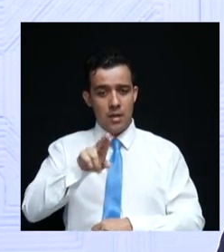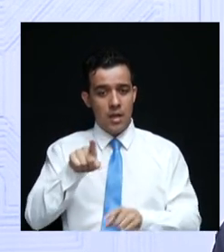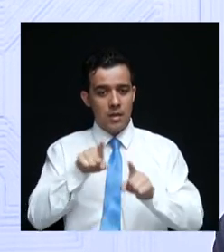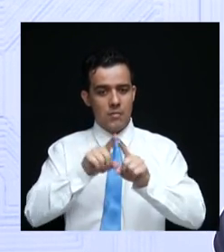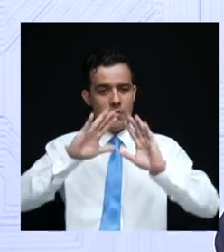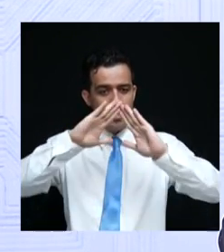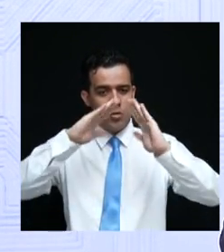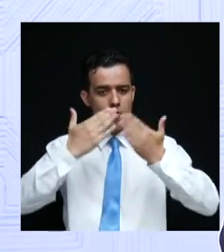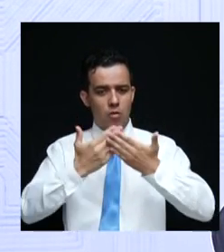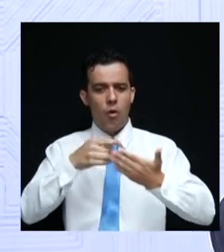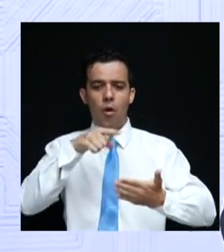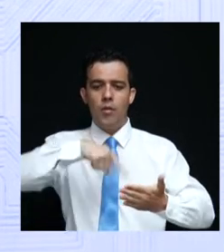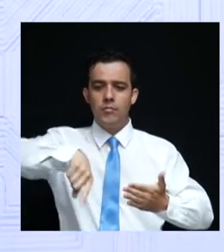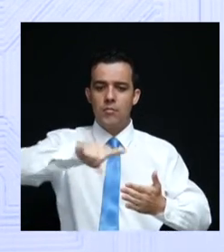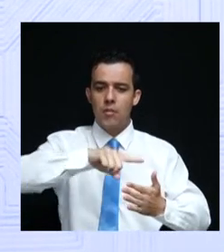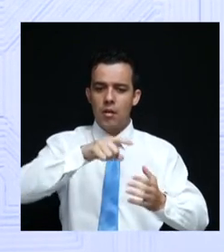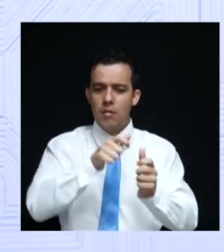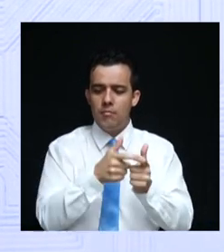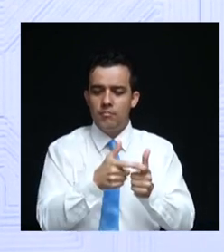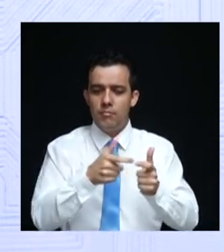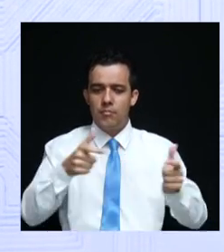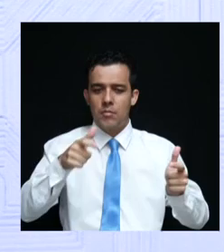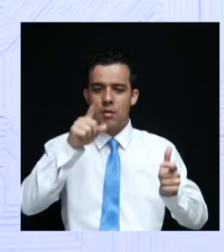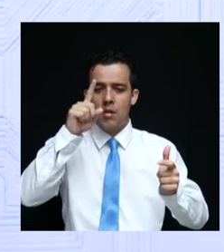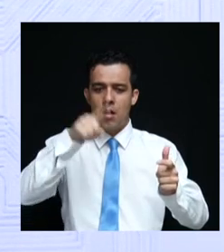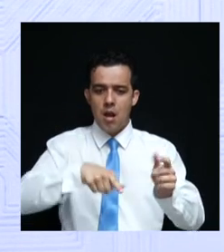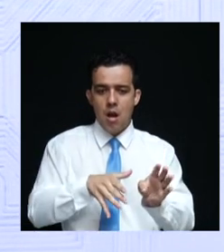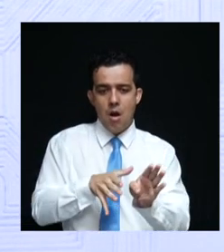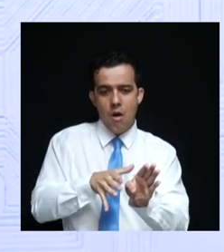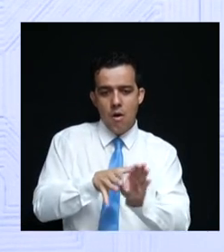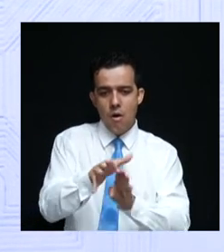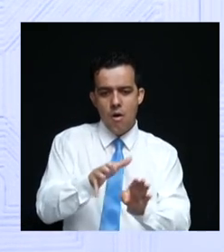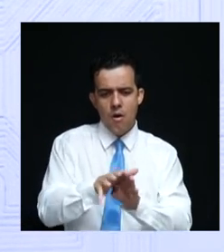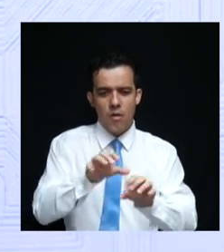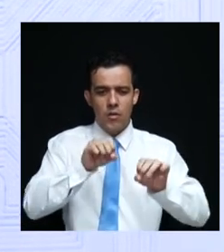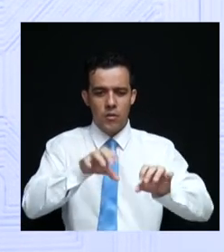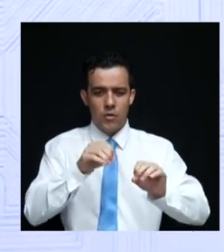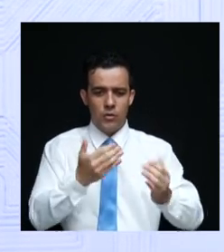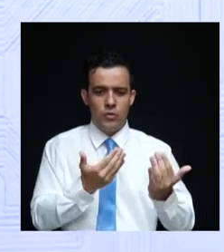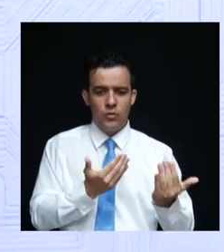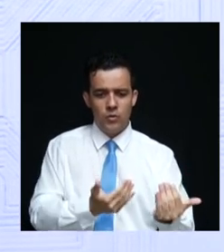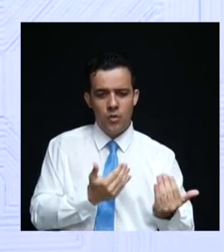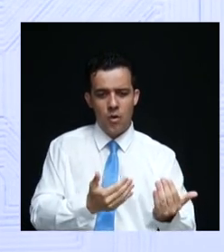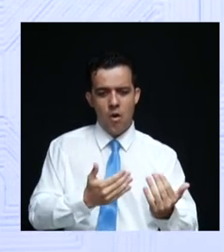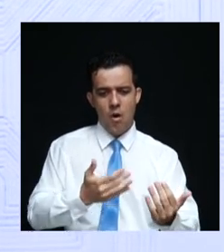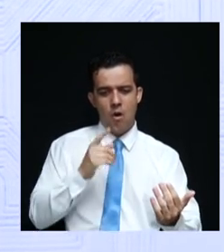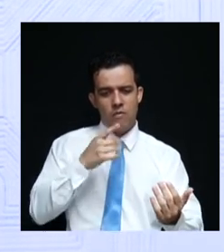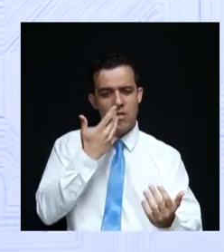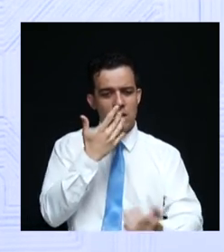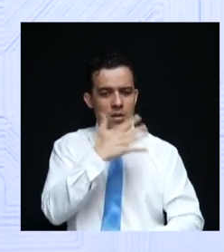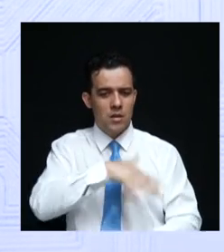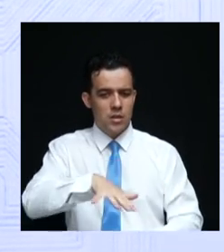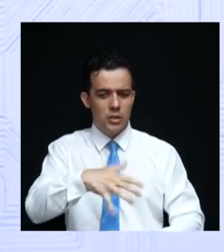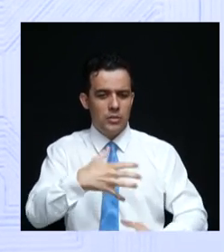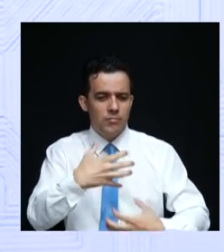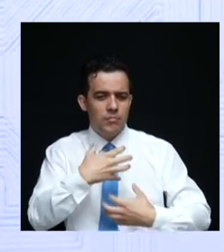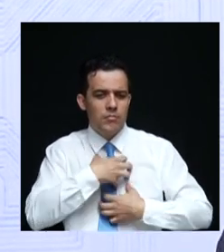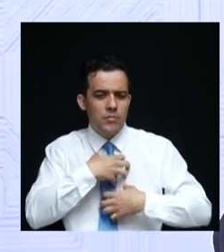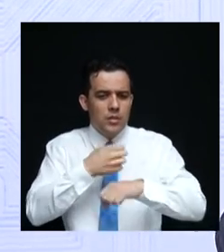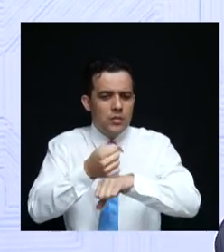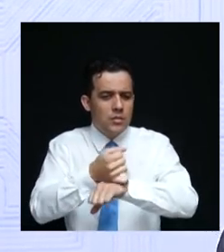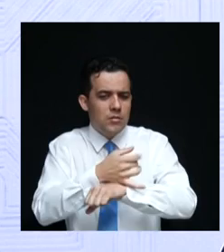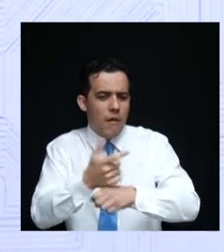para cada vez mais ampliarem a orientação aos jovens e às crianças nesse sentimento de